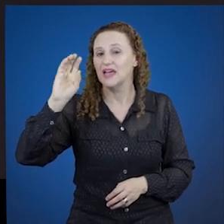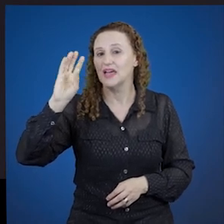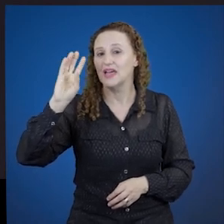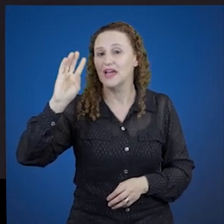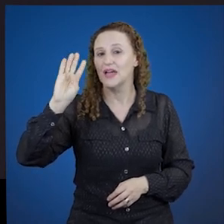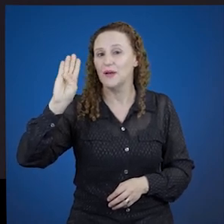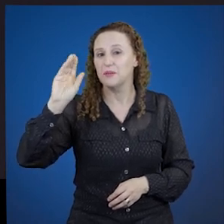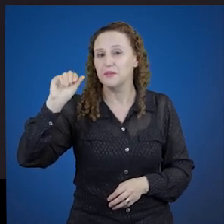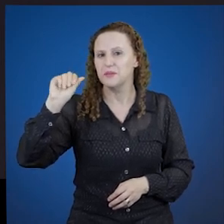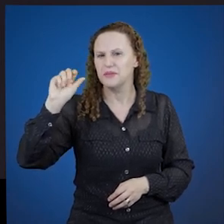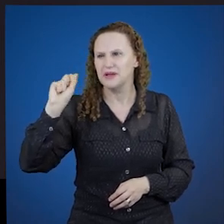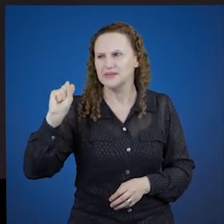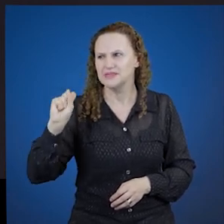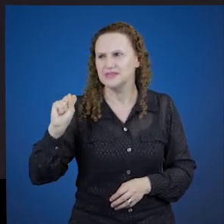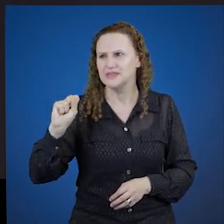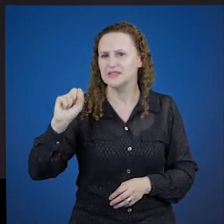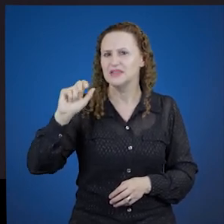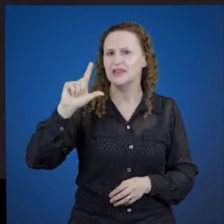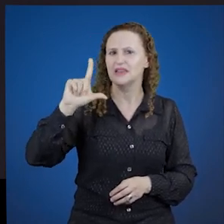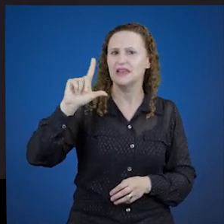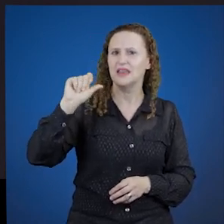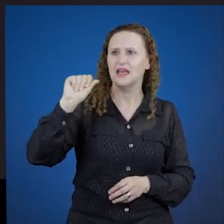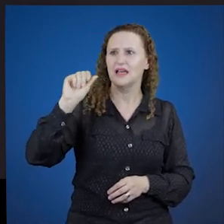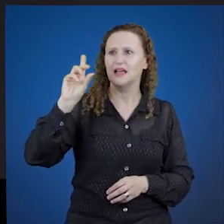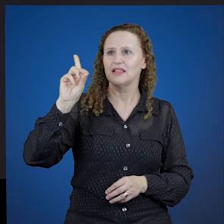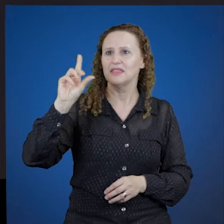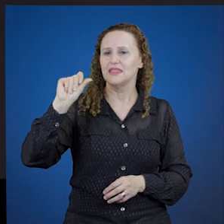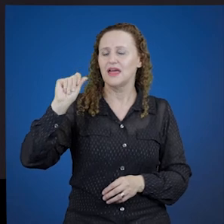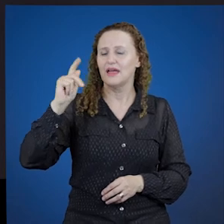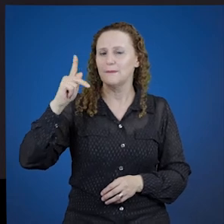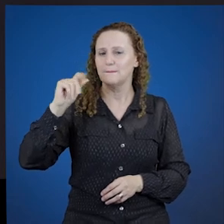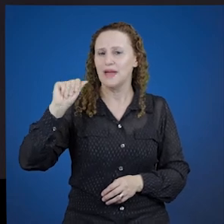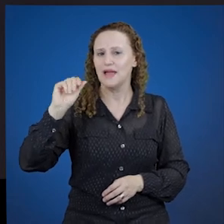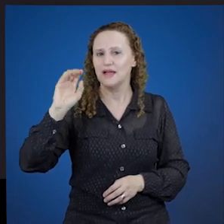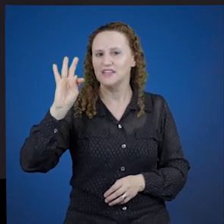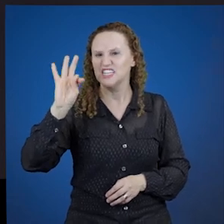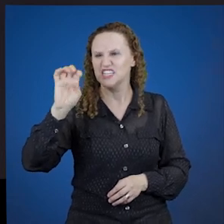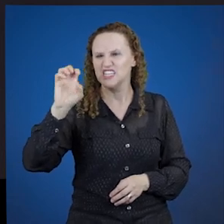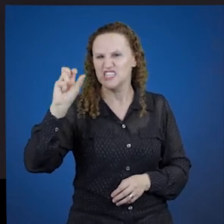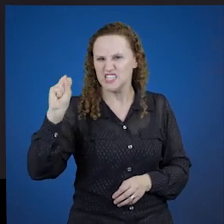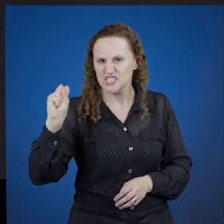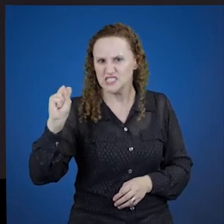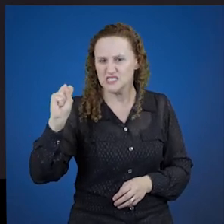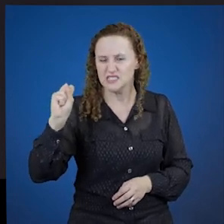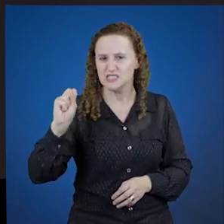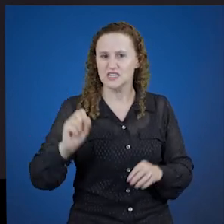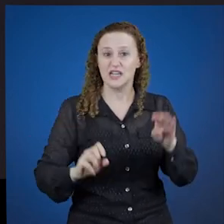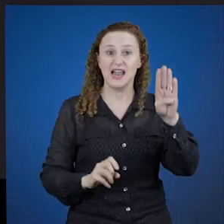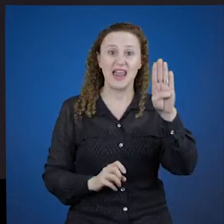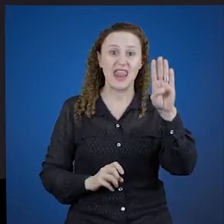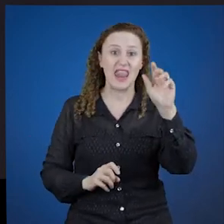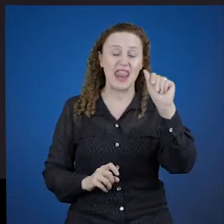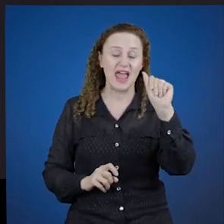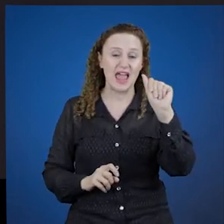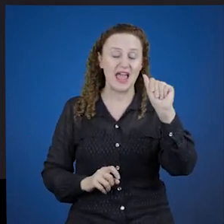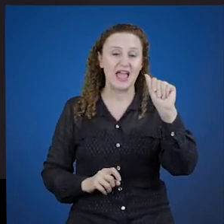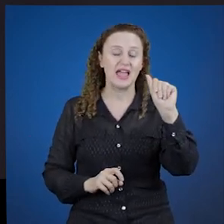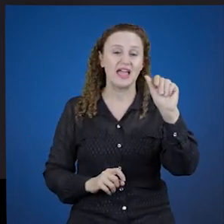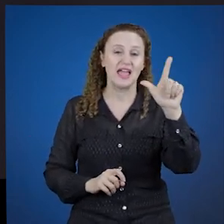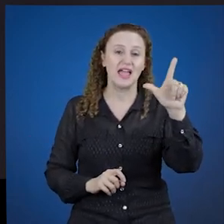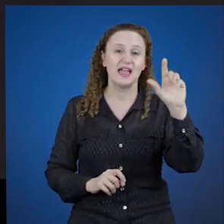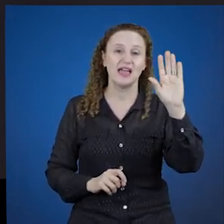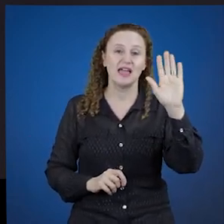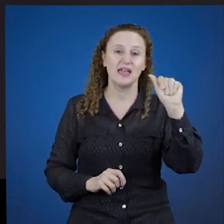laudabamos, laudabates, laudabant. No pretérito